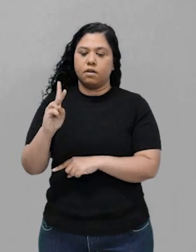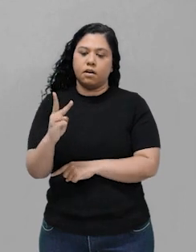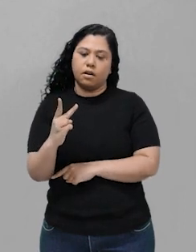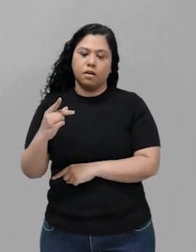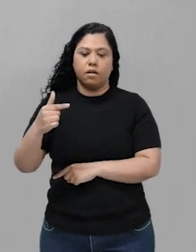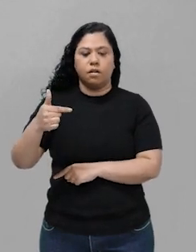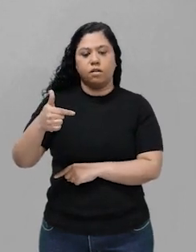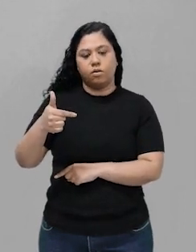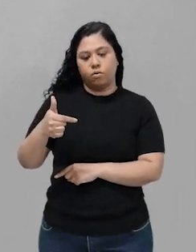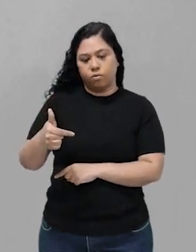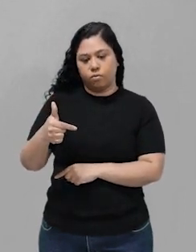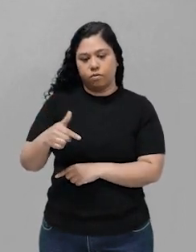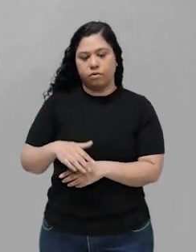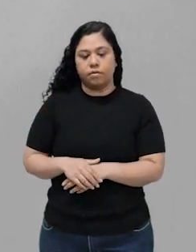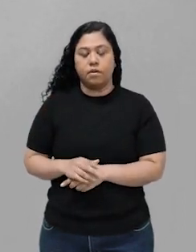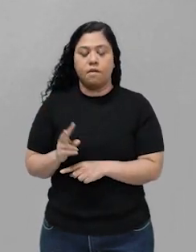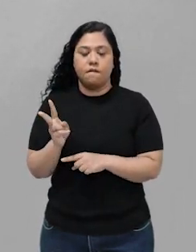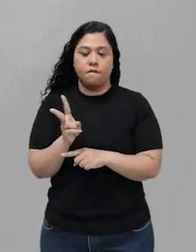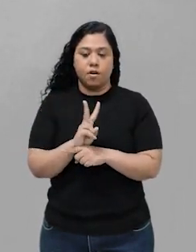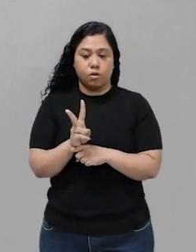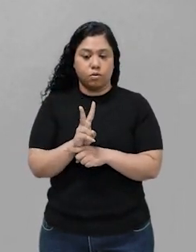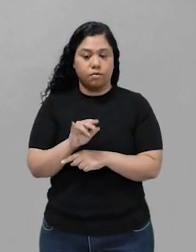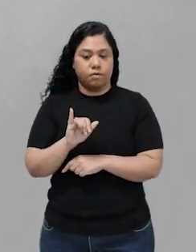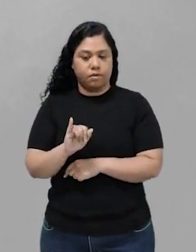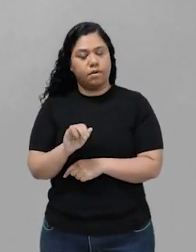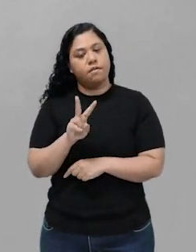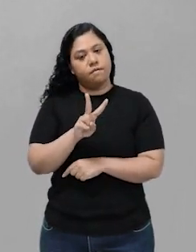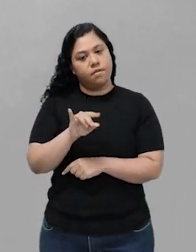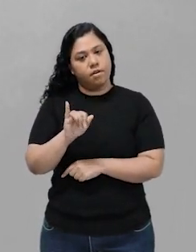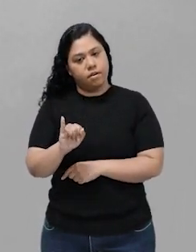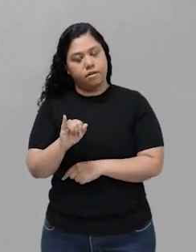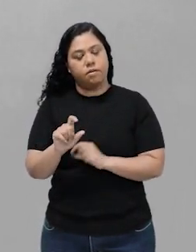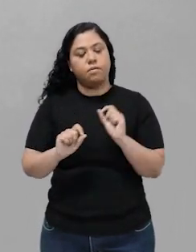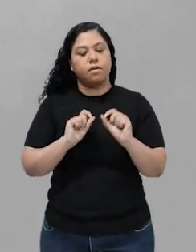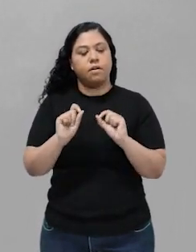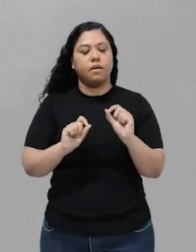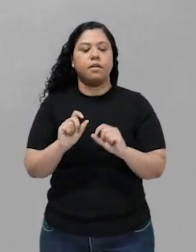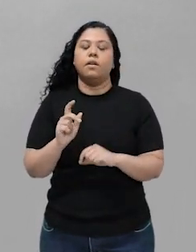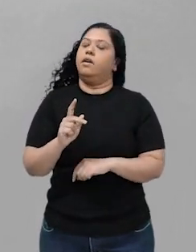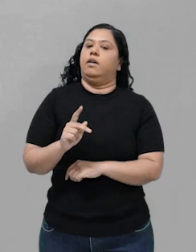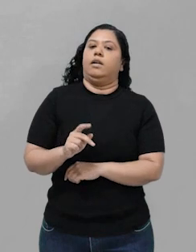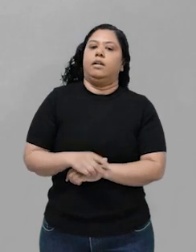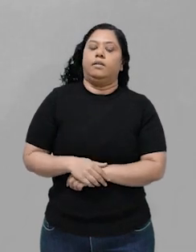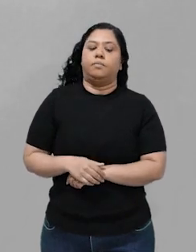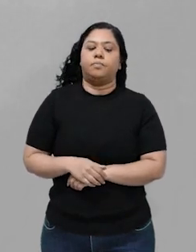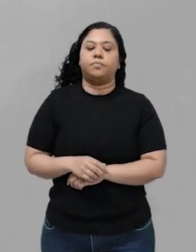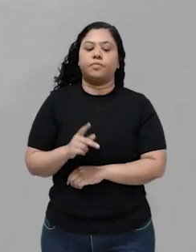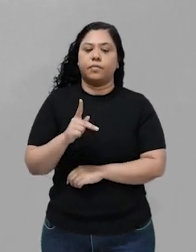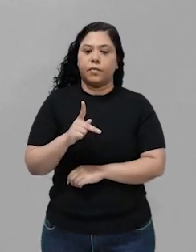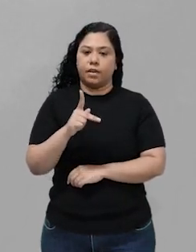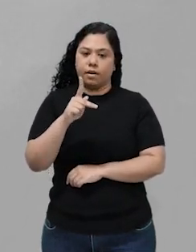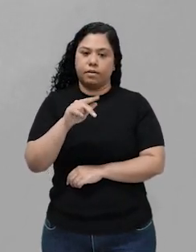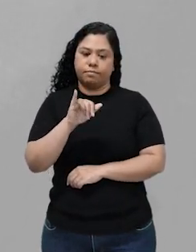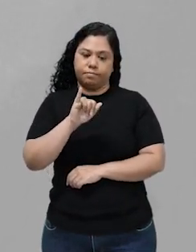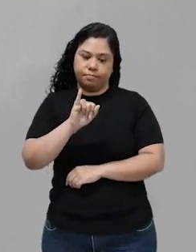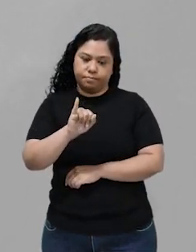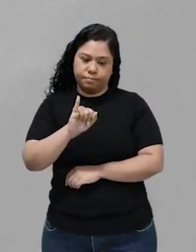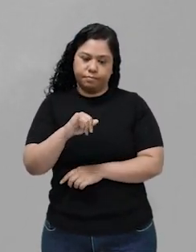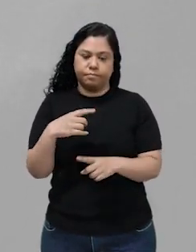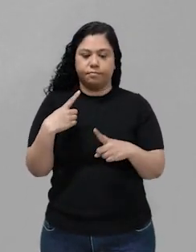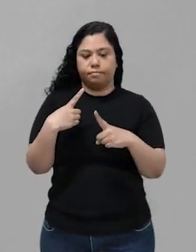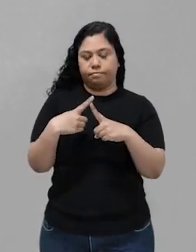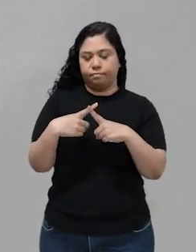hidrogênio. A velocidade inversa será Vi igual à constante inversa, Ki,